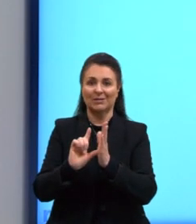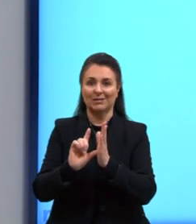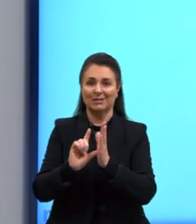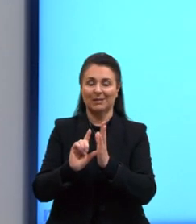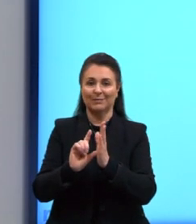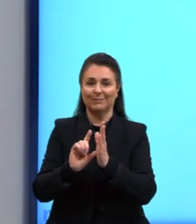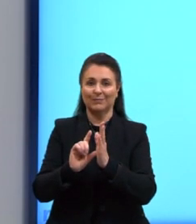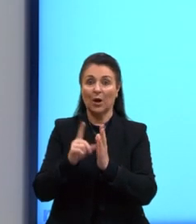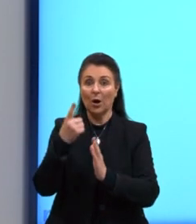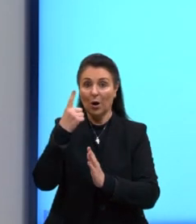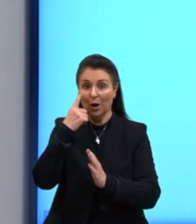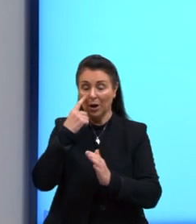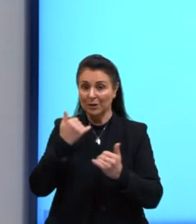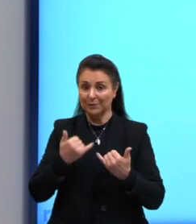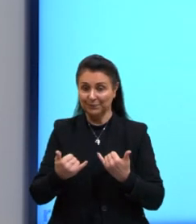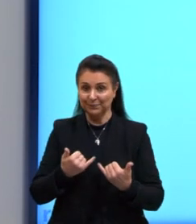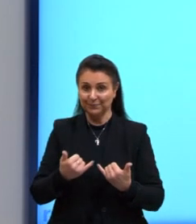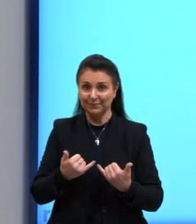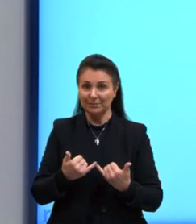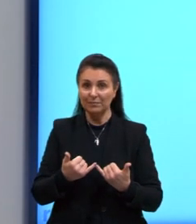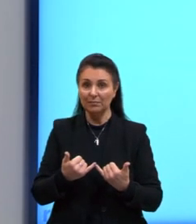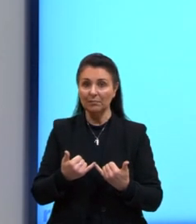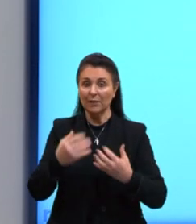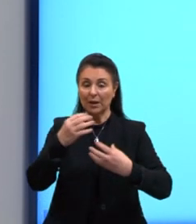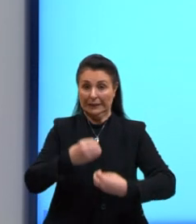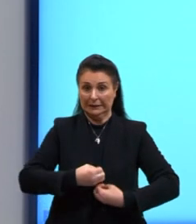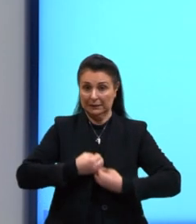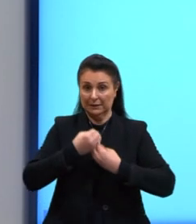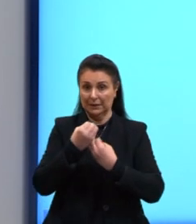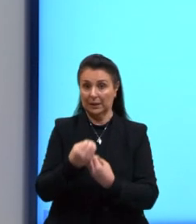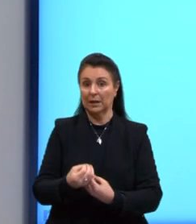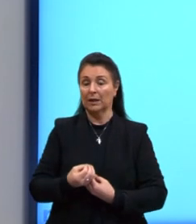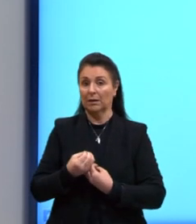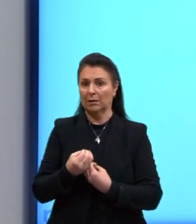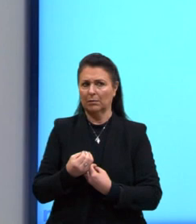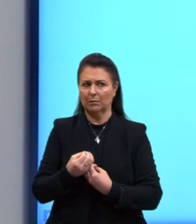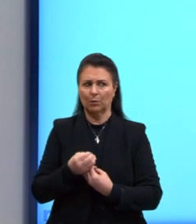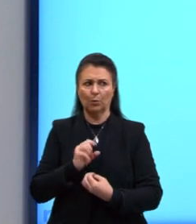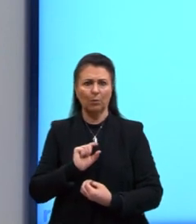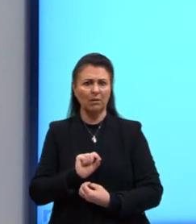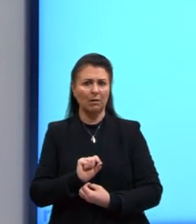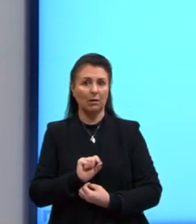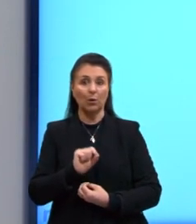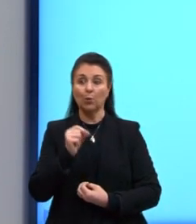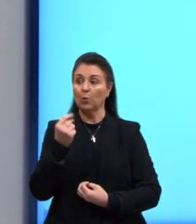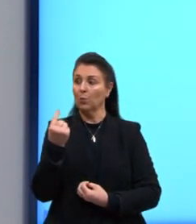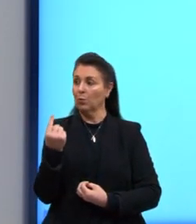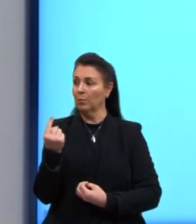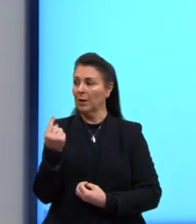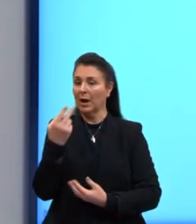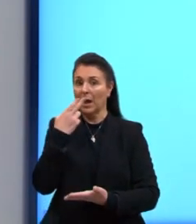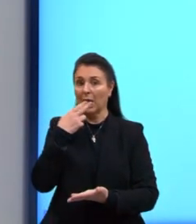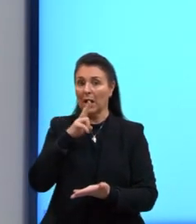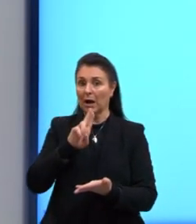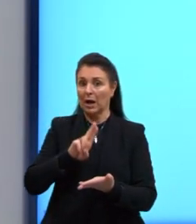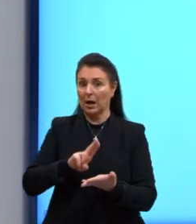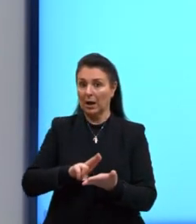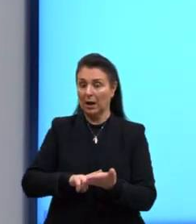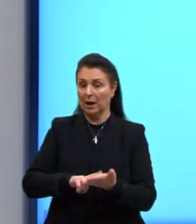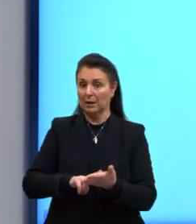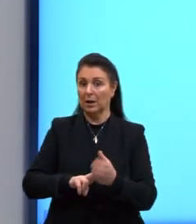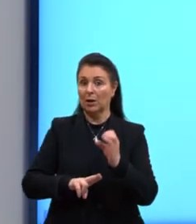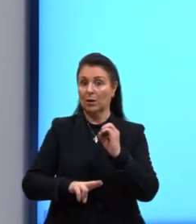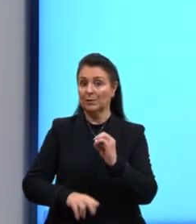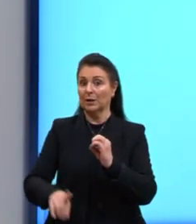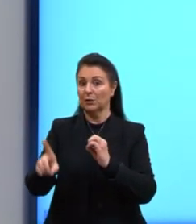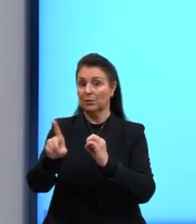os dois exemplos. Entreguei o quê? Uma carta. Objeto direto.